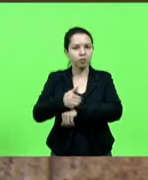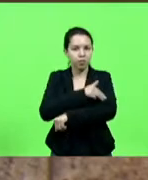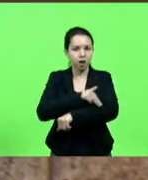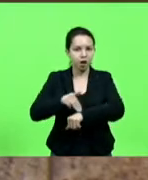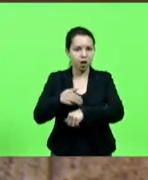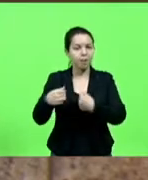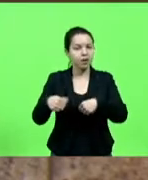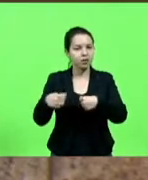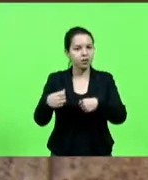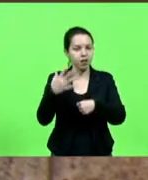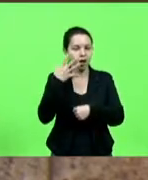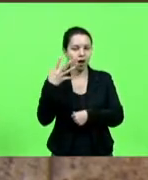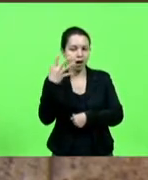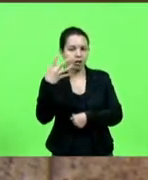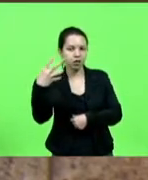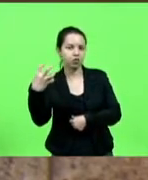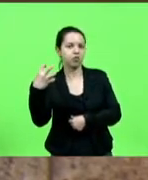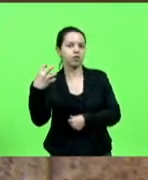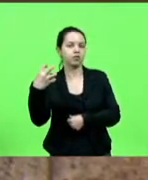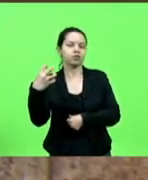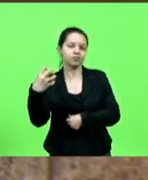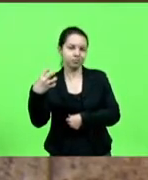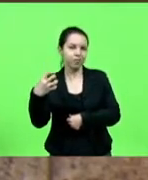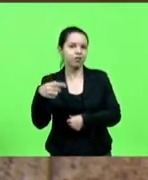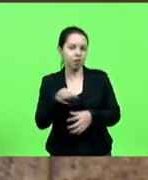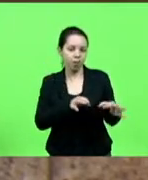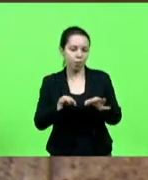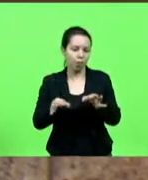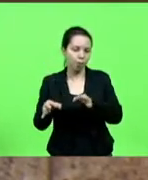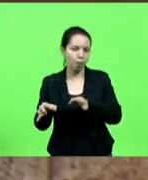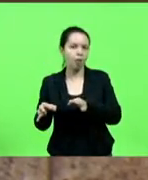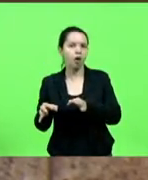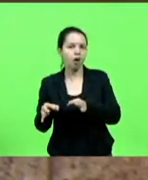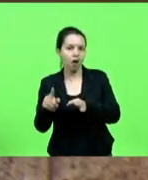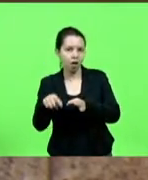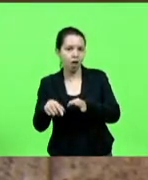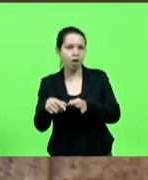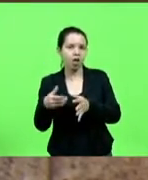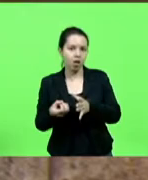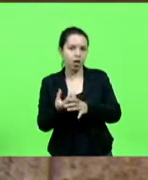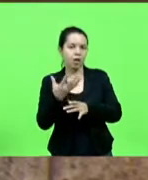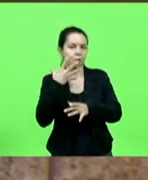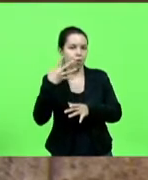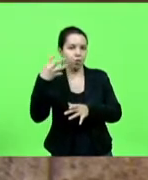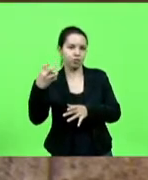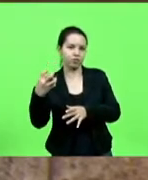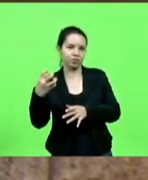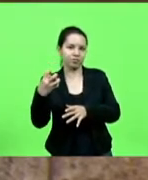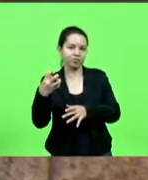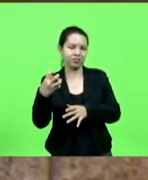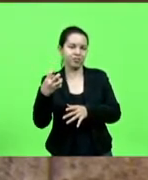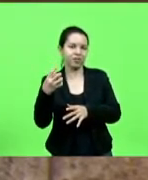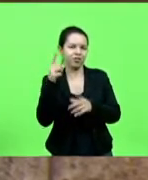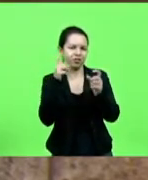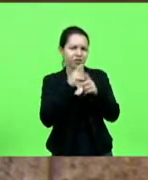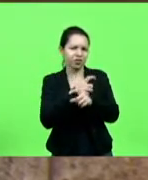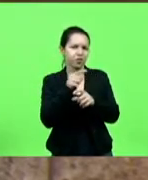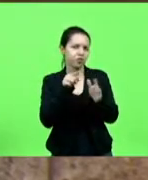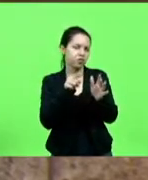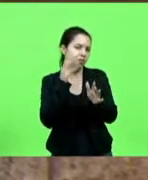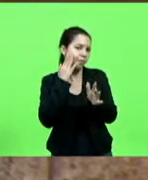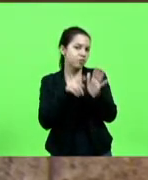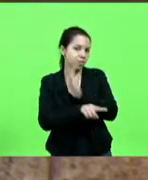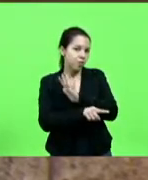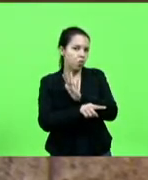cria essa atratividade. É muito complicado a gente saber que você pergunta em uma sala de aula para várias crianças